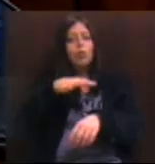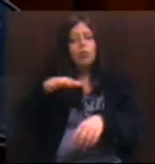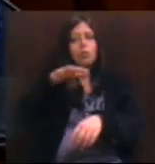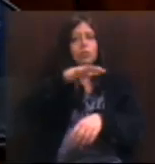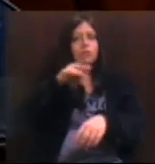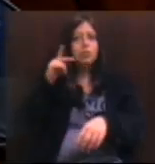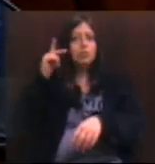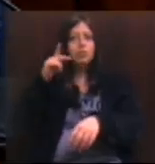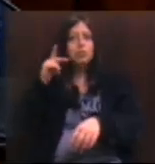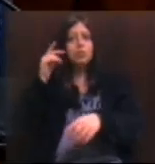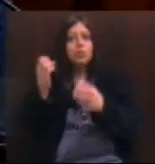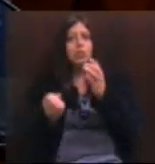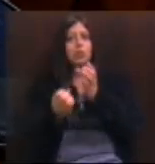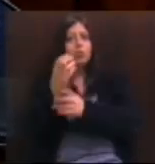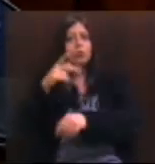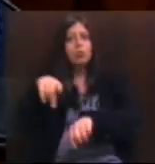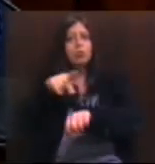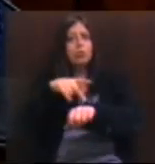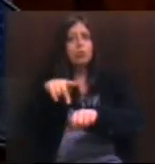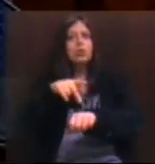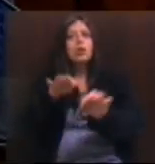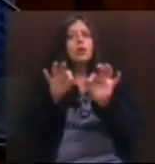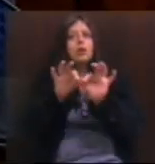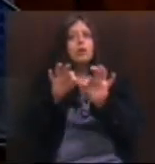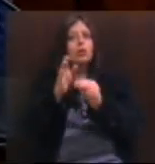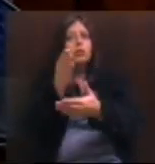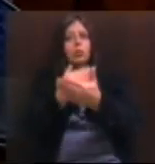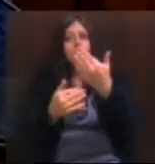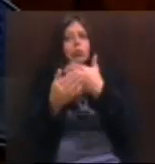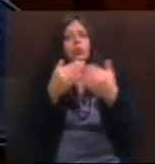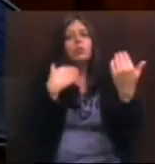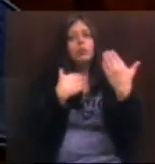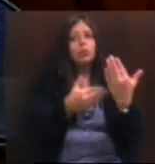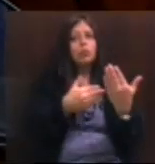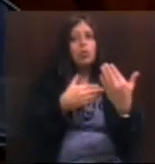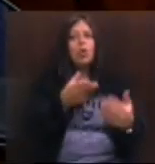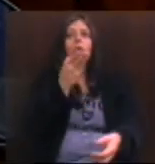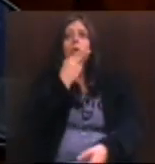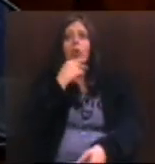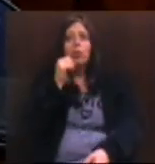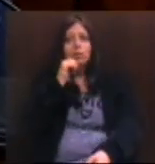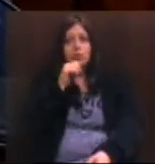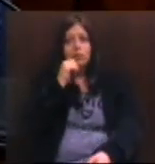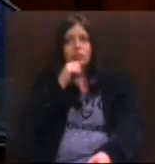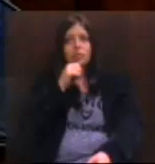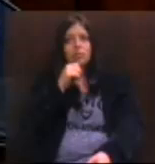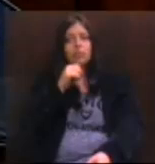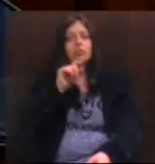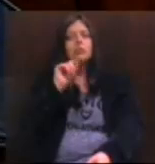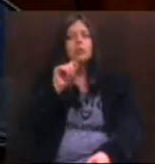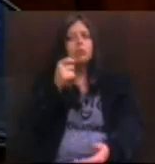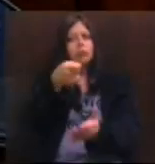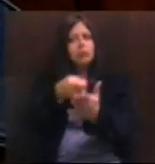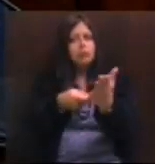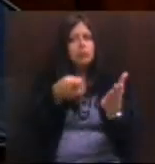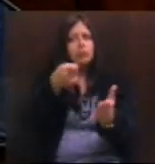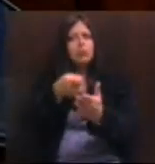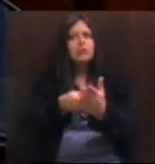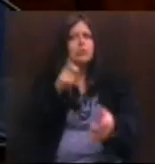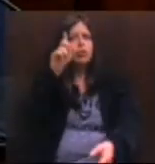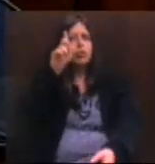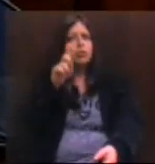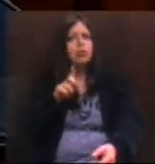político que surge nesse país, que é feito, sobretudo, por jovens, homens e mulheres que lutam pelos direitos